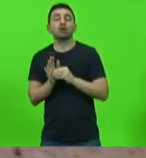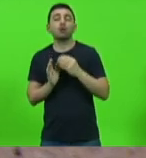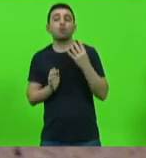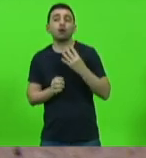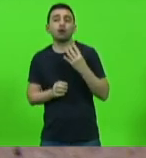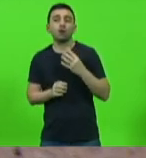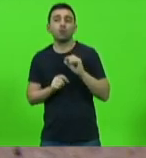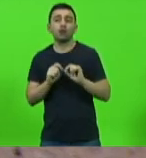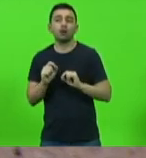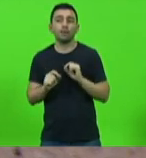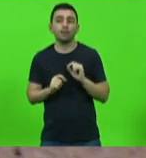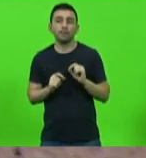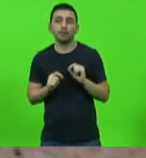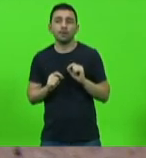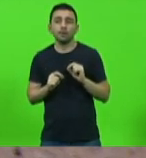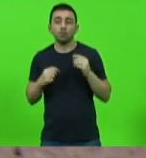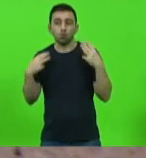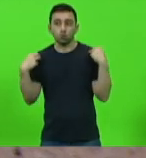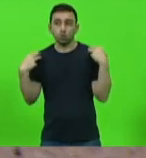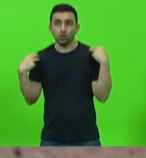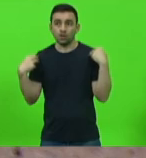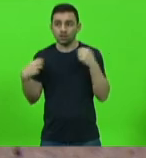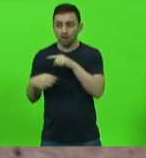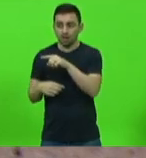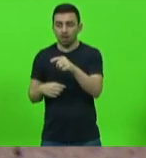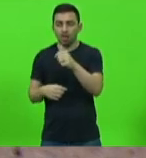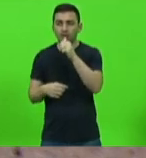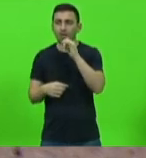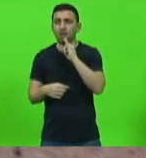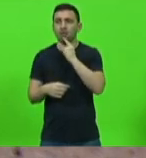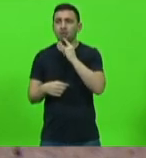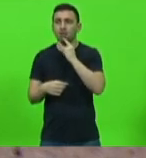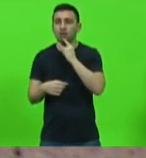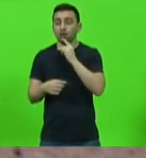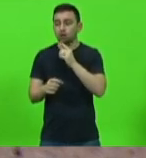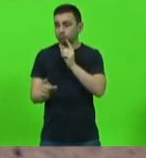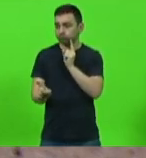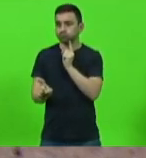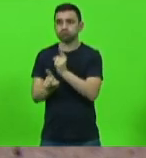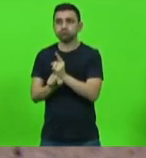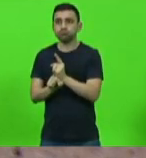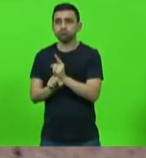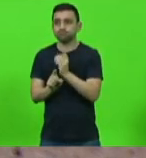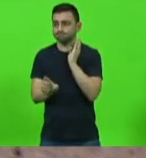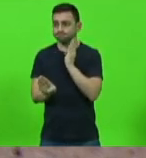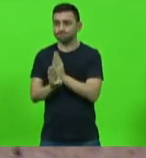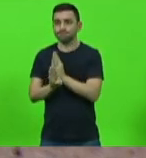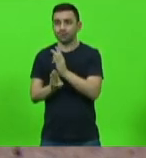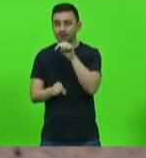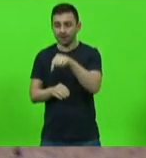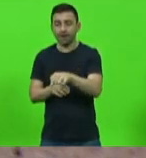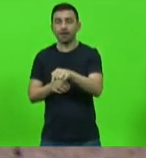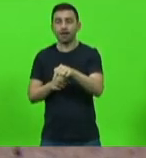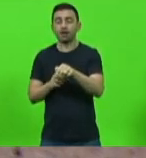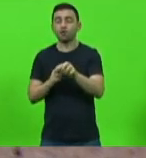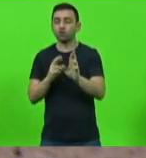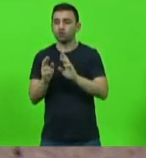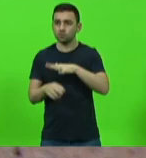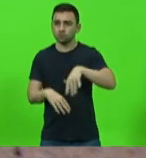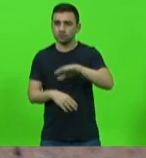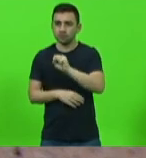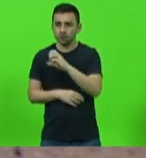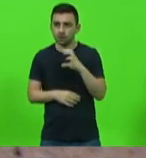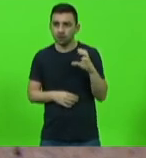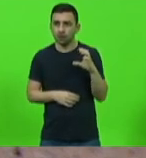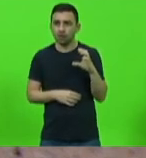dirigindo sob o efeito de álcool nas estradas de Santa Catarina e aí nós estamos trazendo um